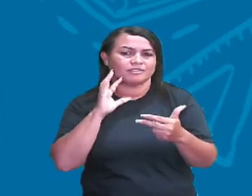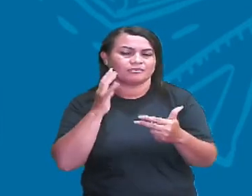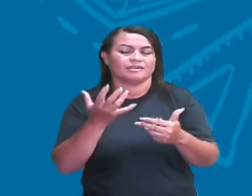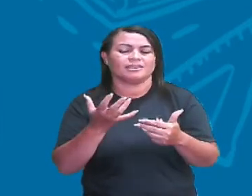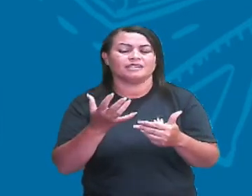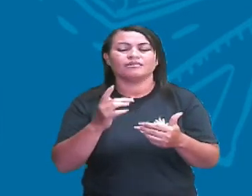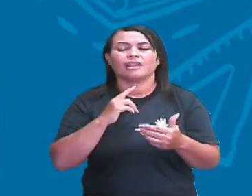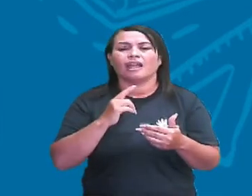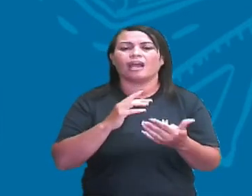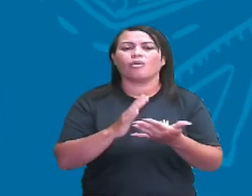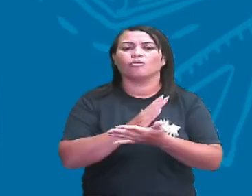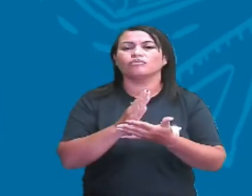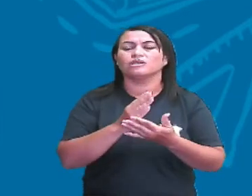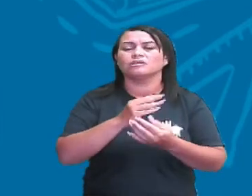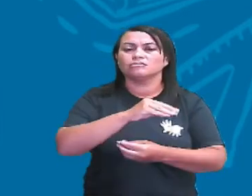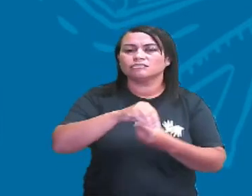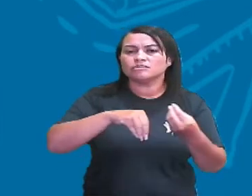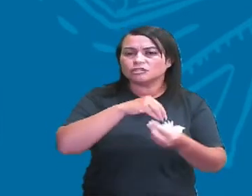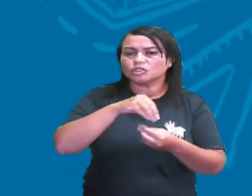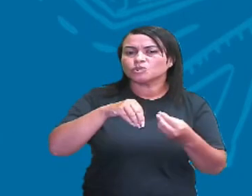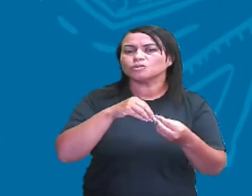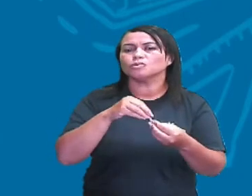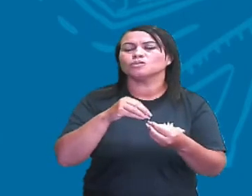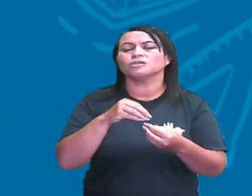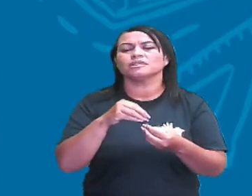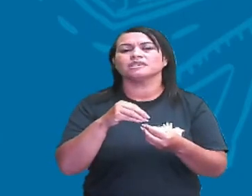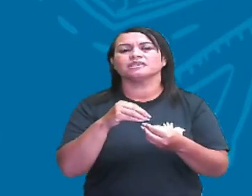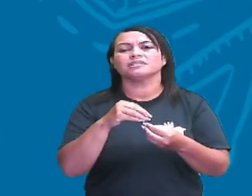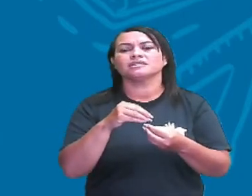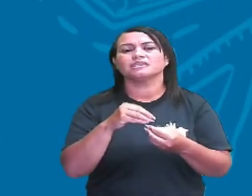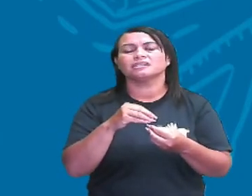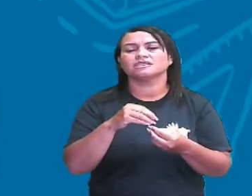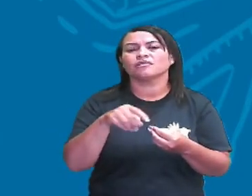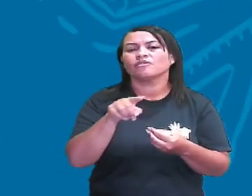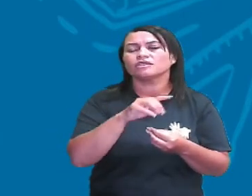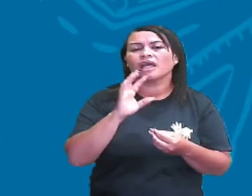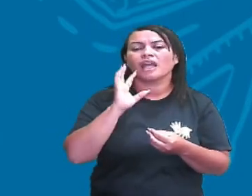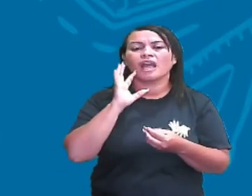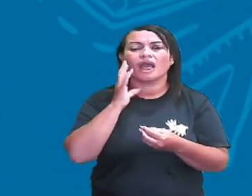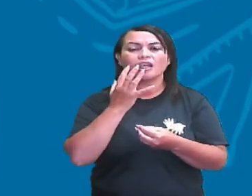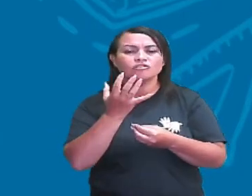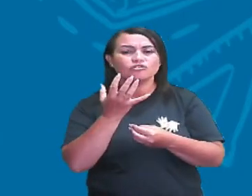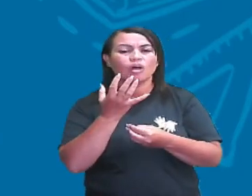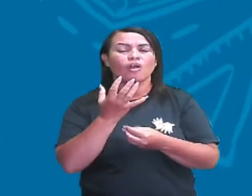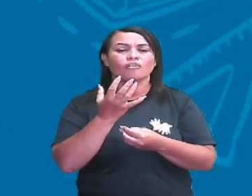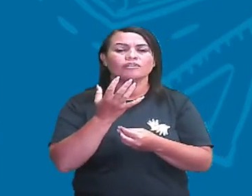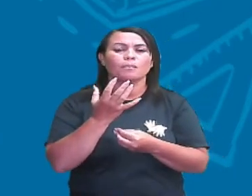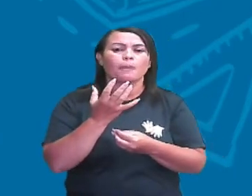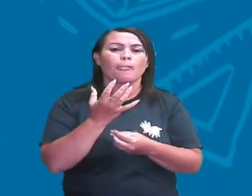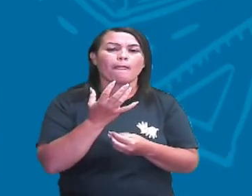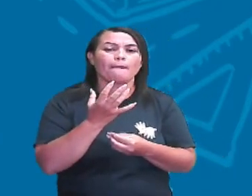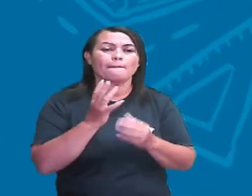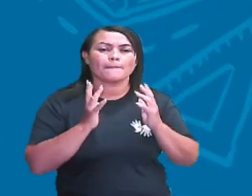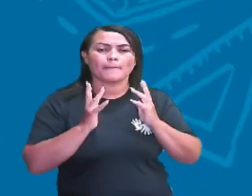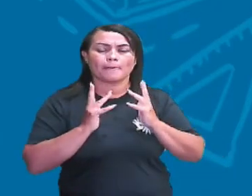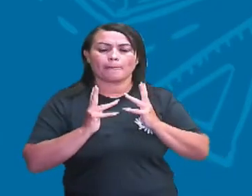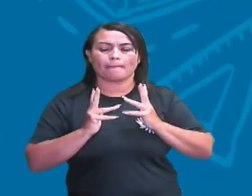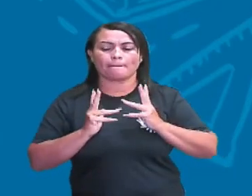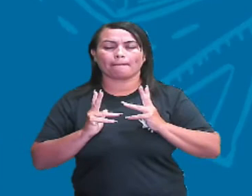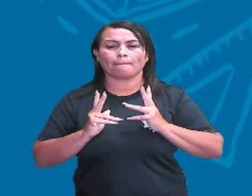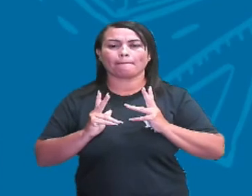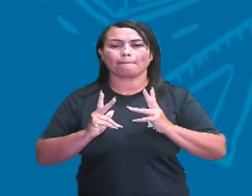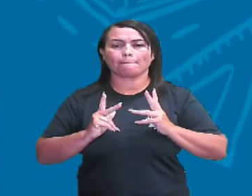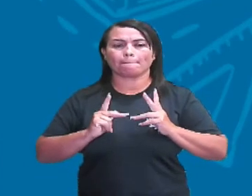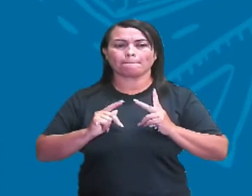Então, muitas misturas que ocorrem quando você resolve fazer uma limpeza pesada, como